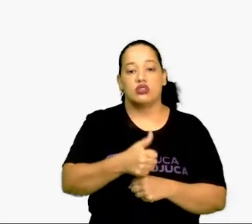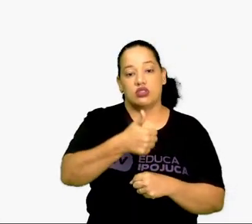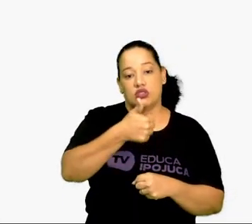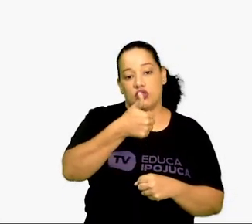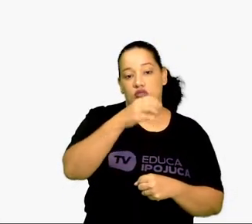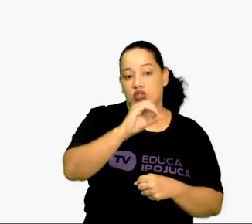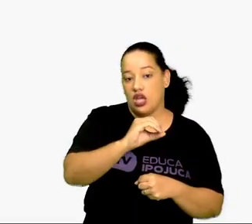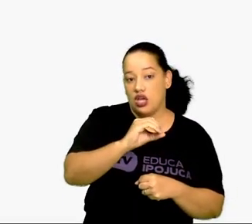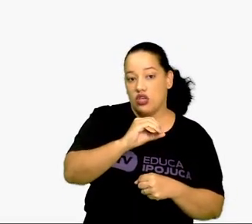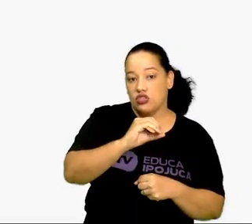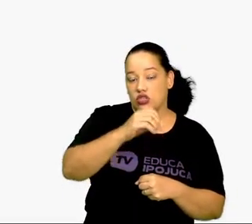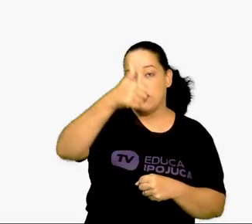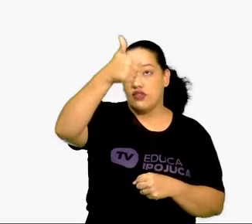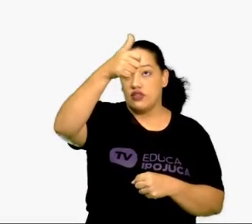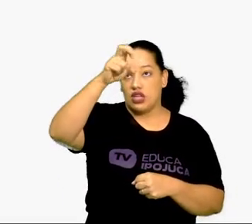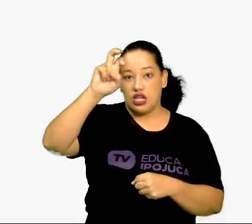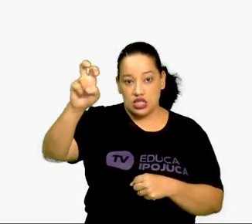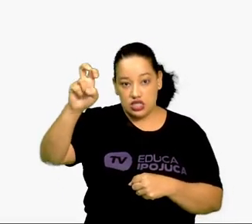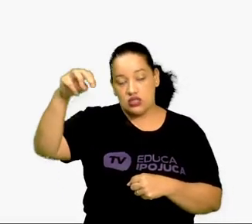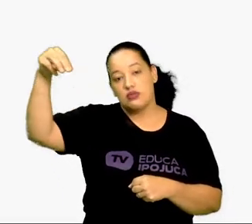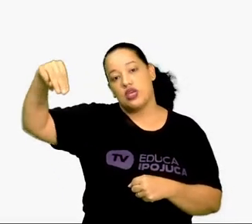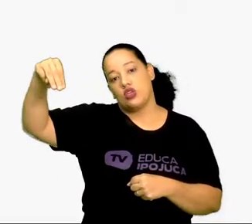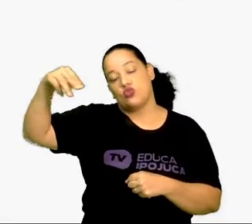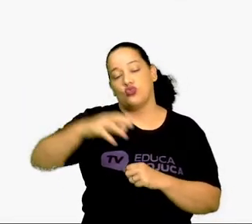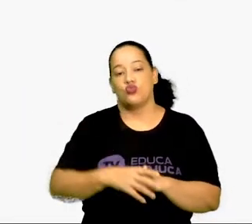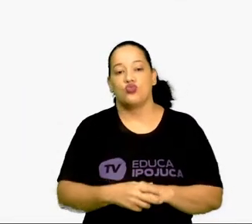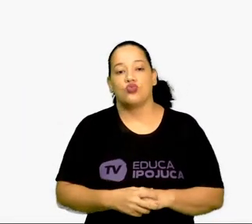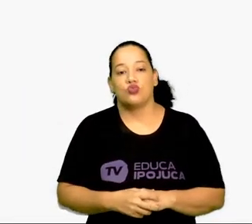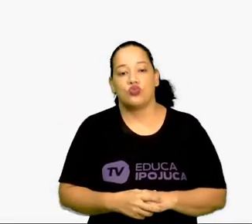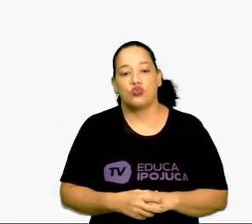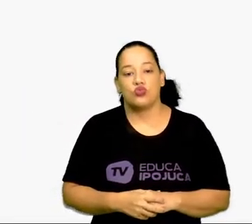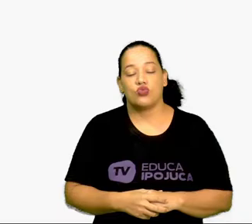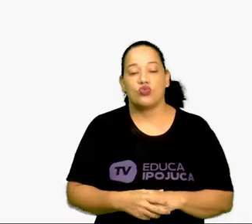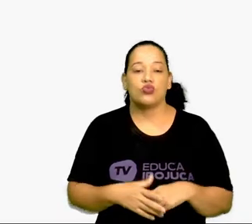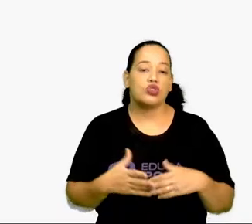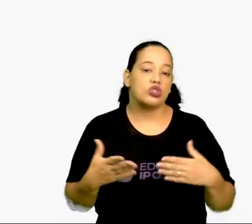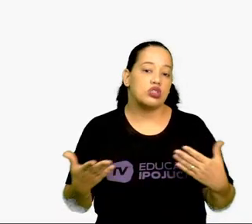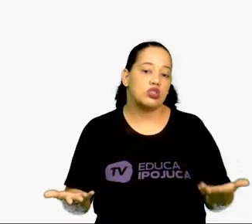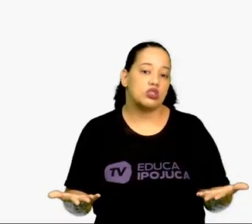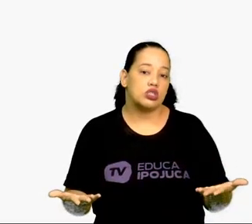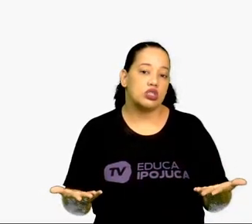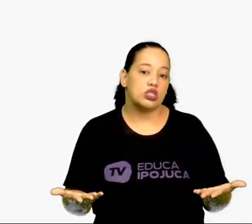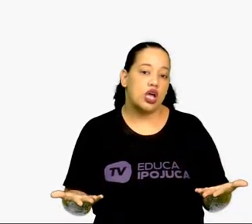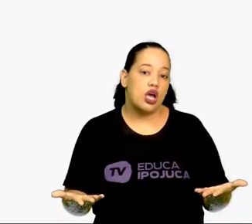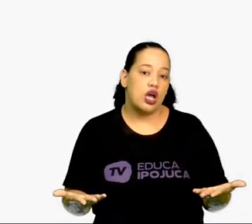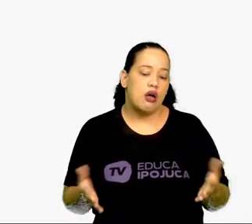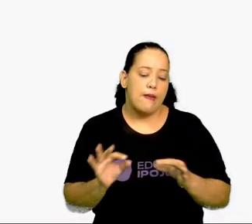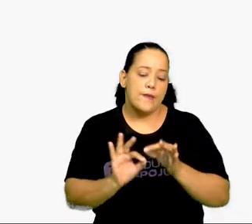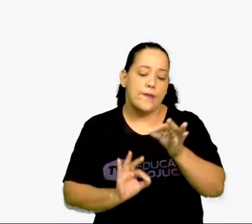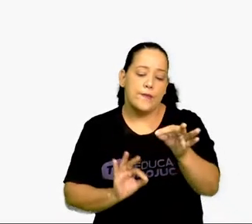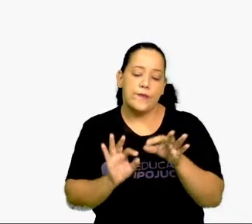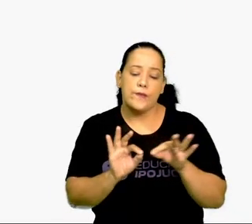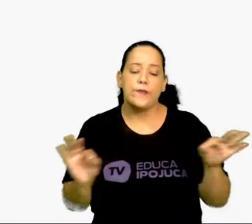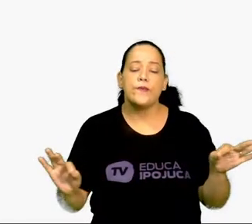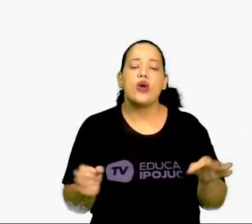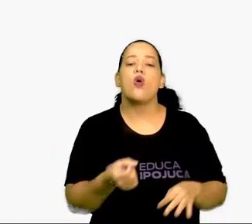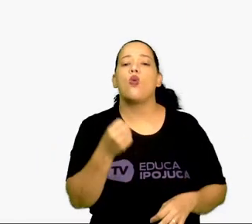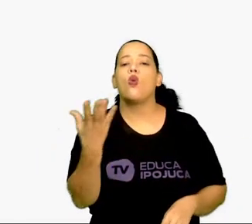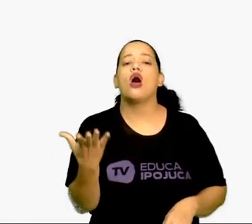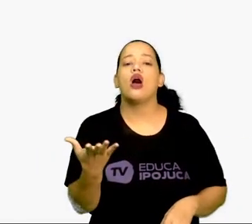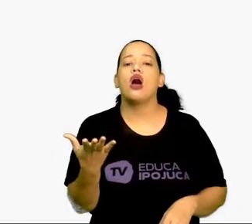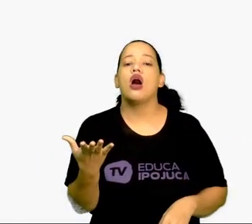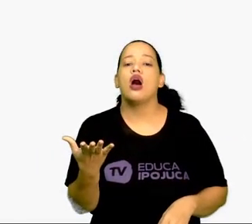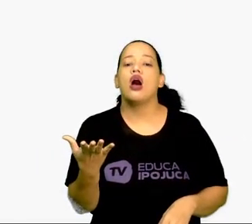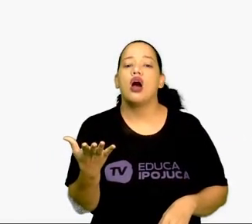metros. Agora, isso aí é que unidade de medida, gente? Olha aí